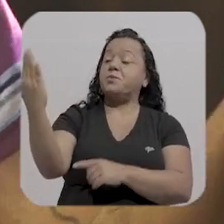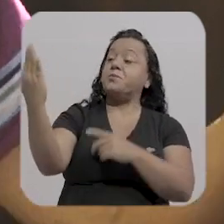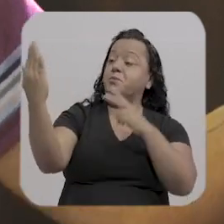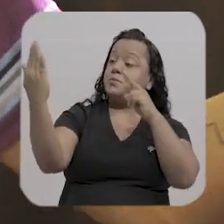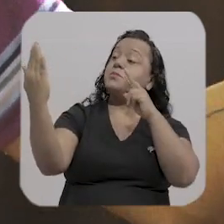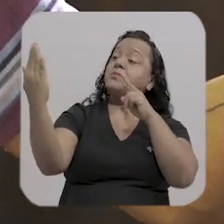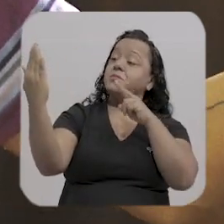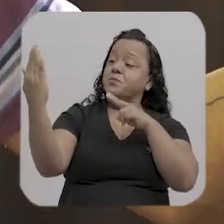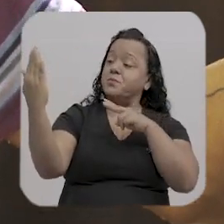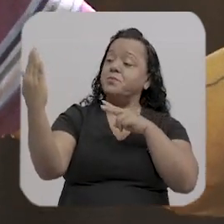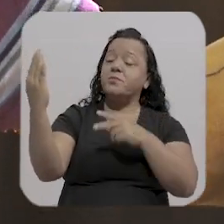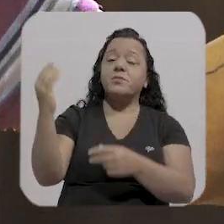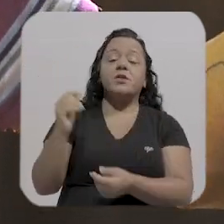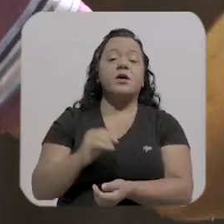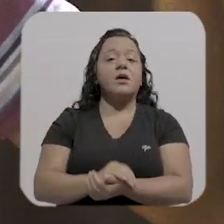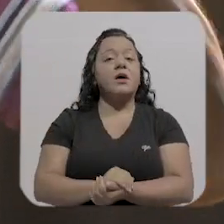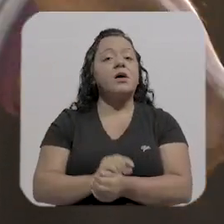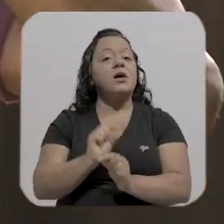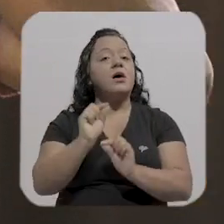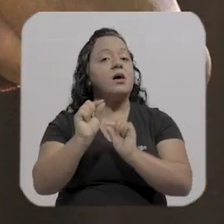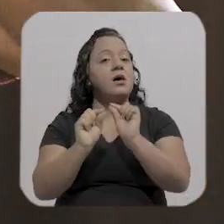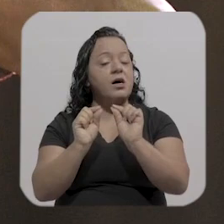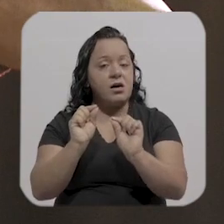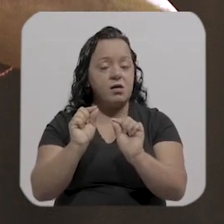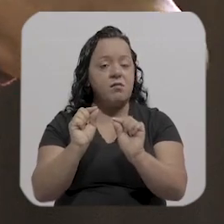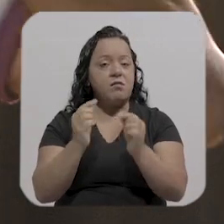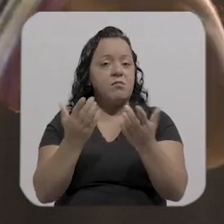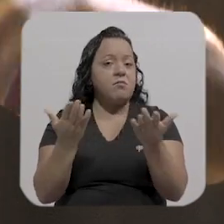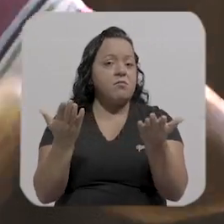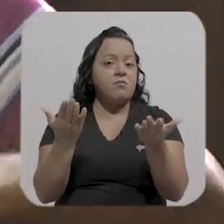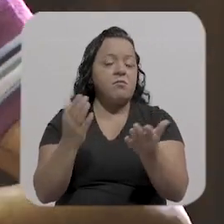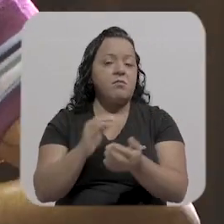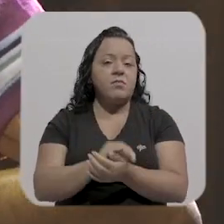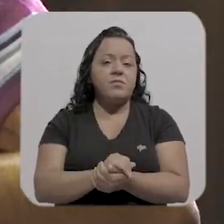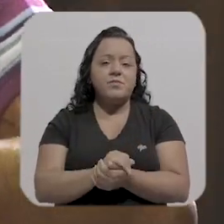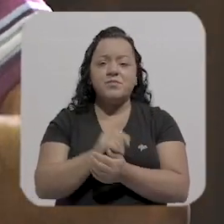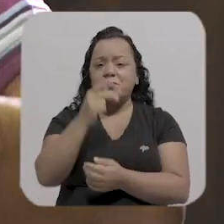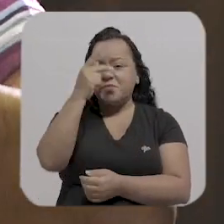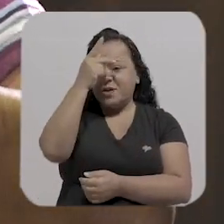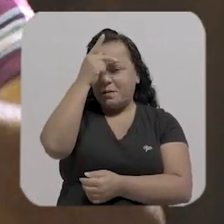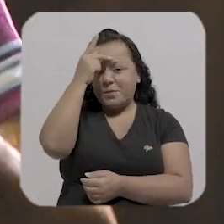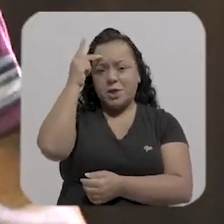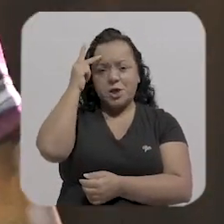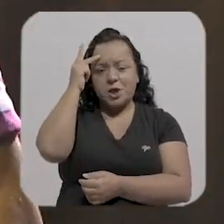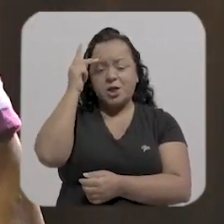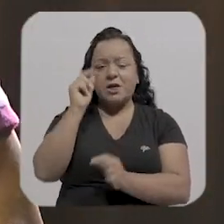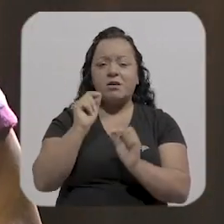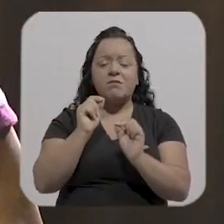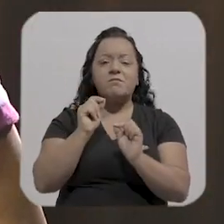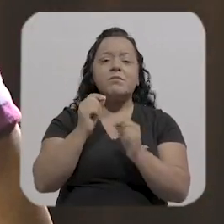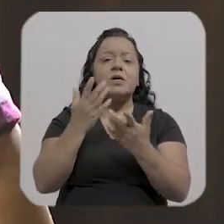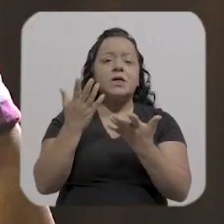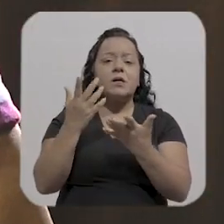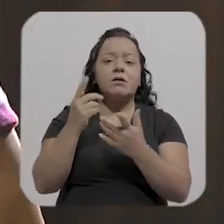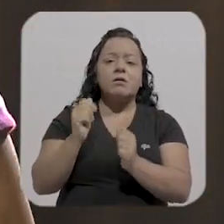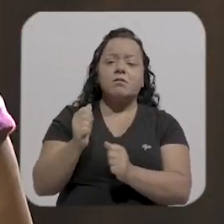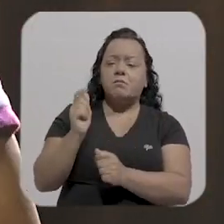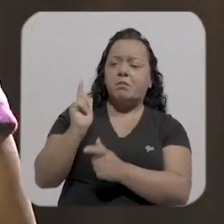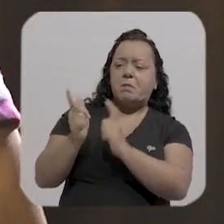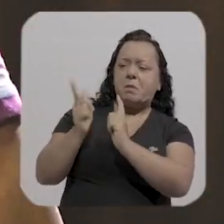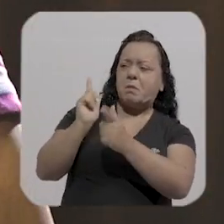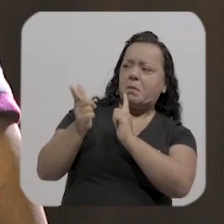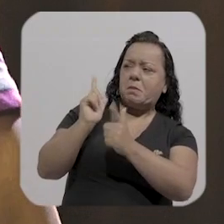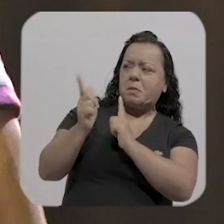o pessoal no no no bombardeio ao Iraque né os Estados Unidos bombardeou uma um